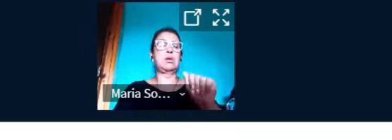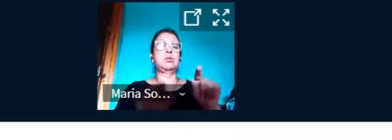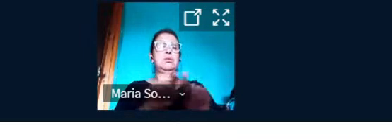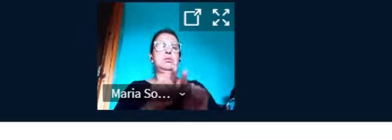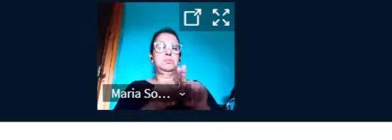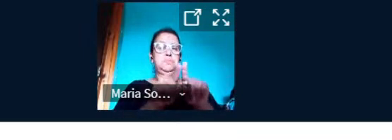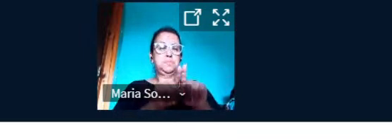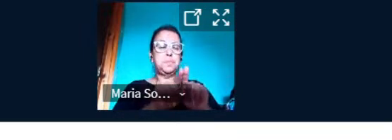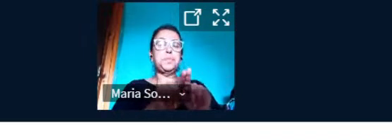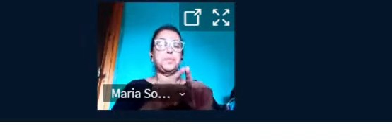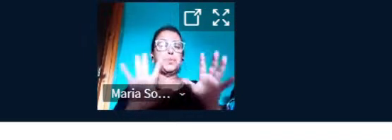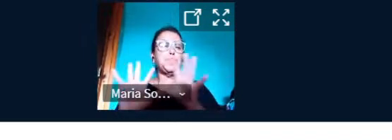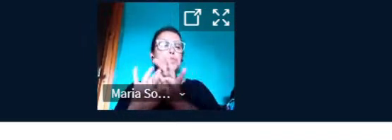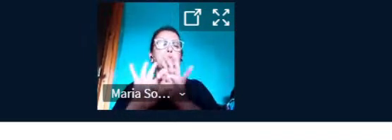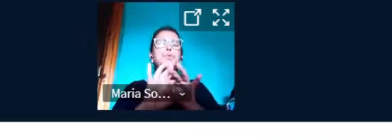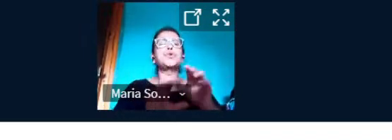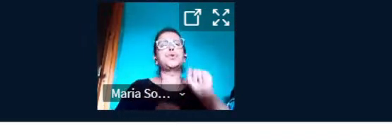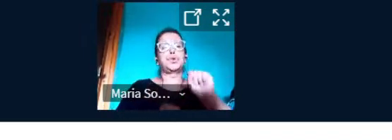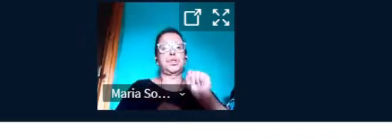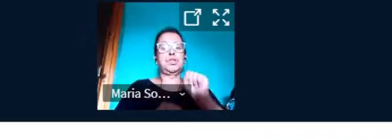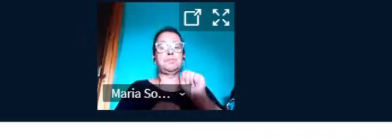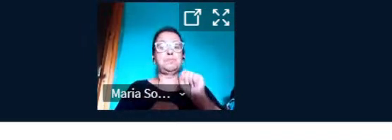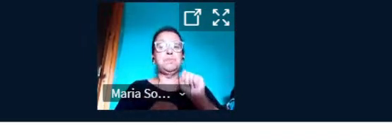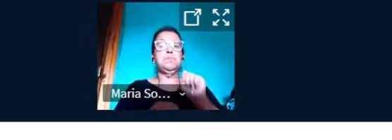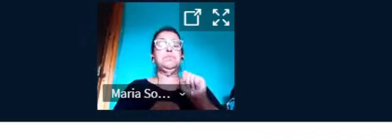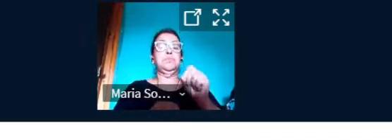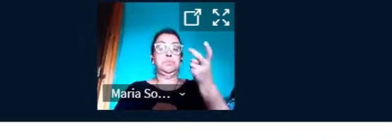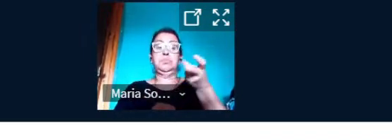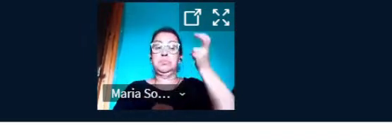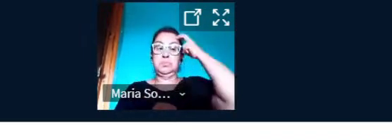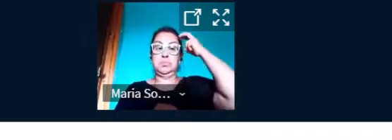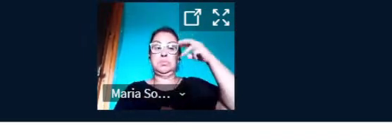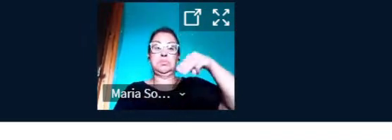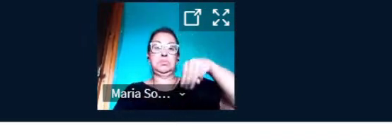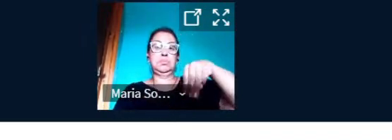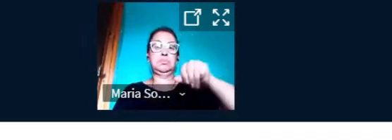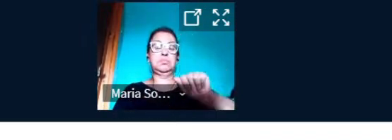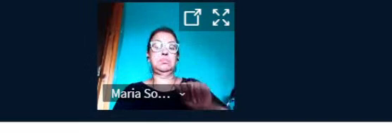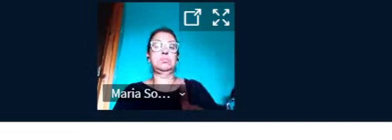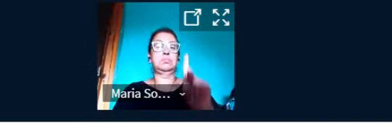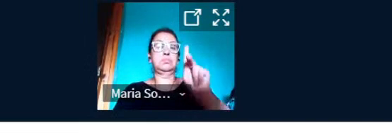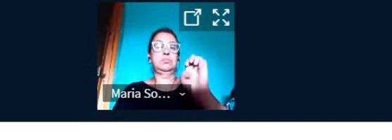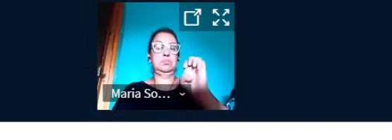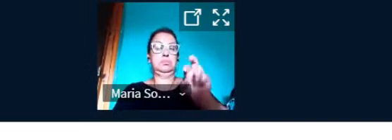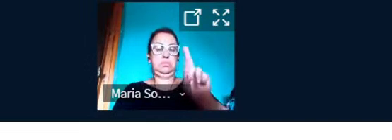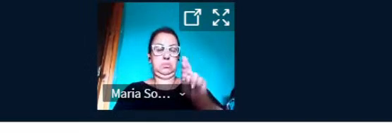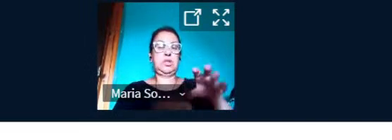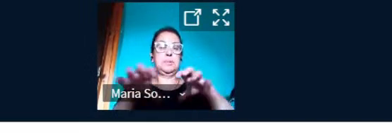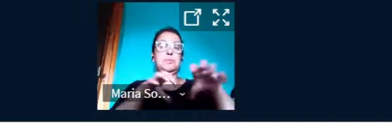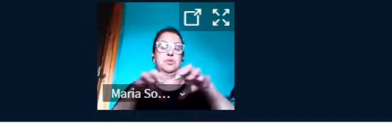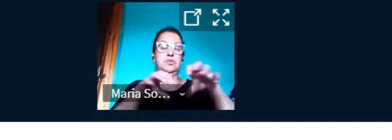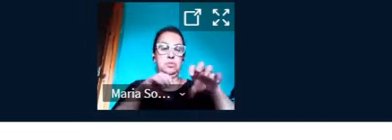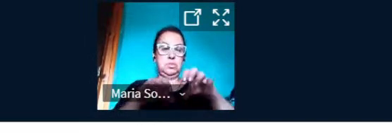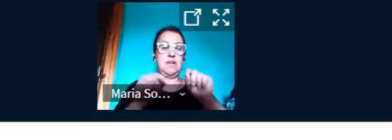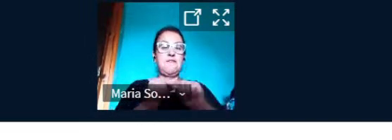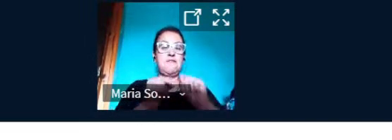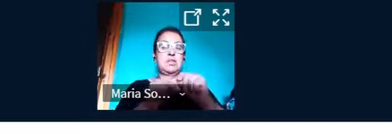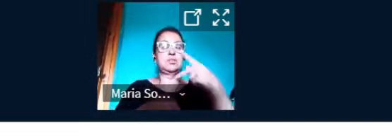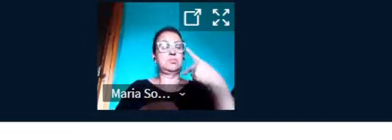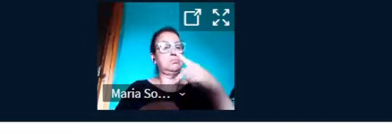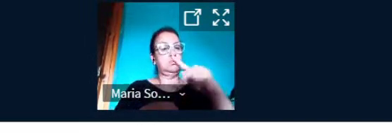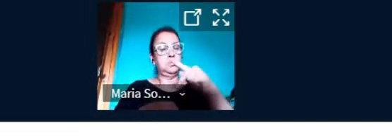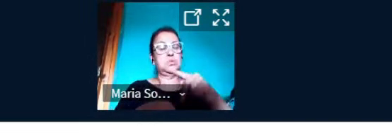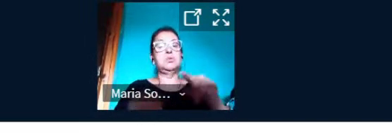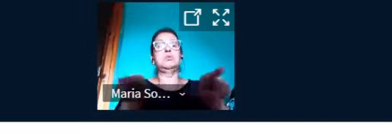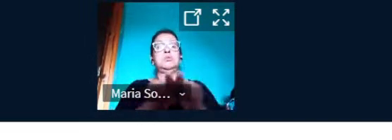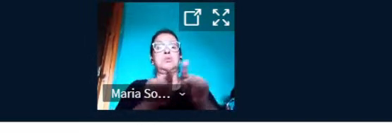surgiu com a influência do movimento Faça Você Mesmo, tradução livre do Do Yourself. Ela é baseada na execução e criação a partir